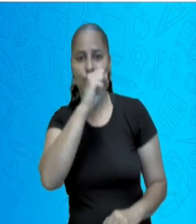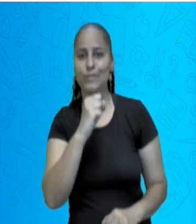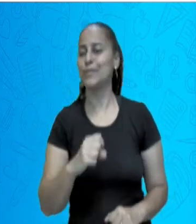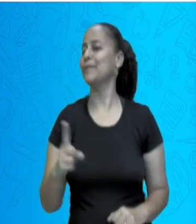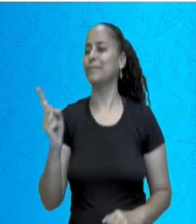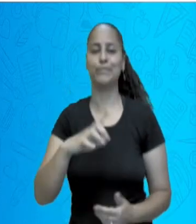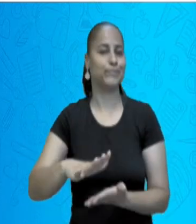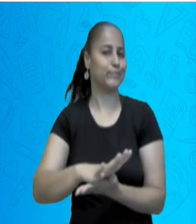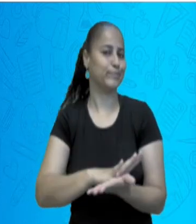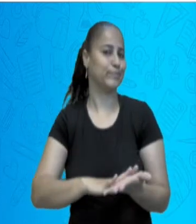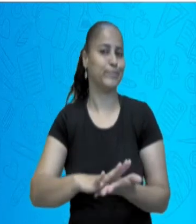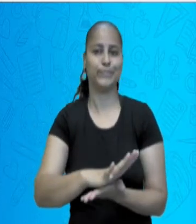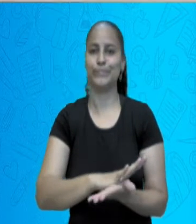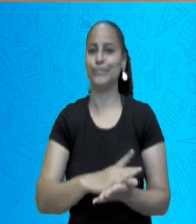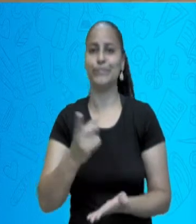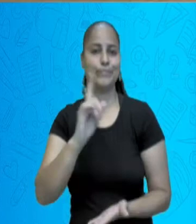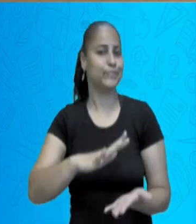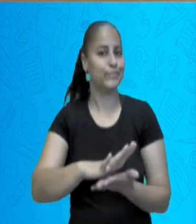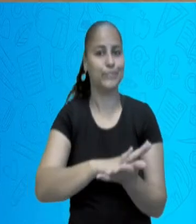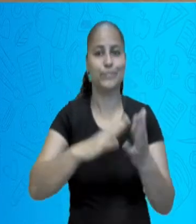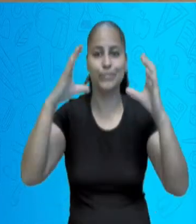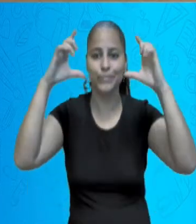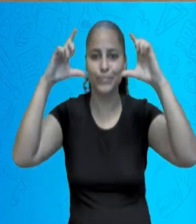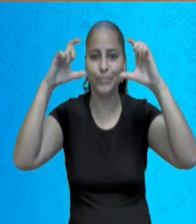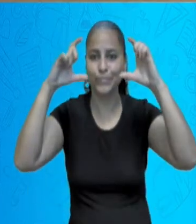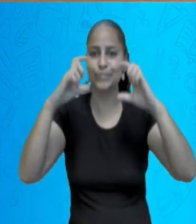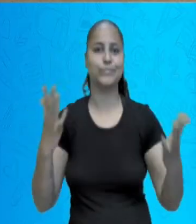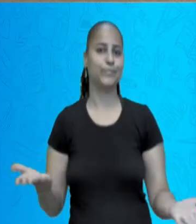ter uma câmera em mãos.